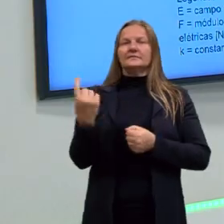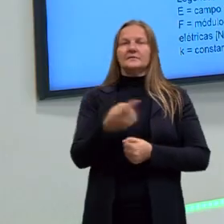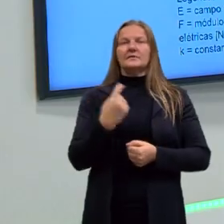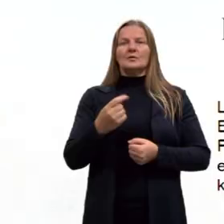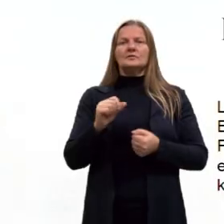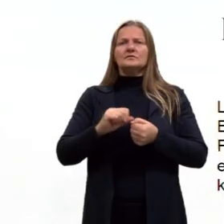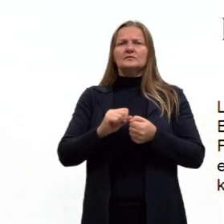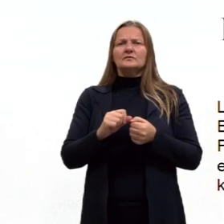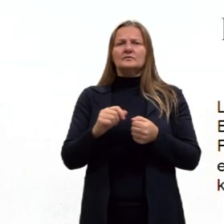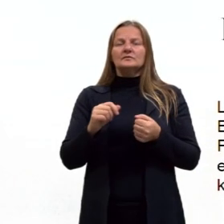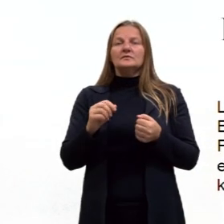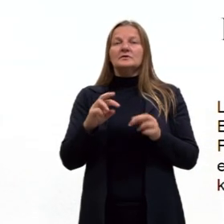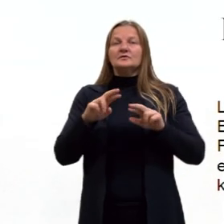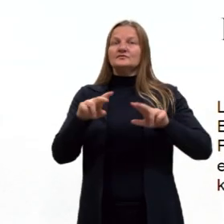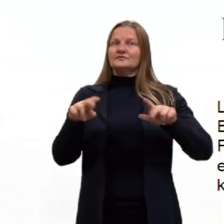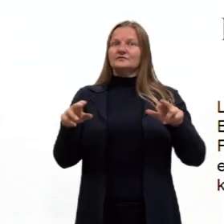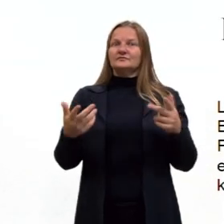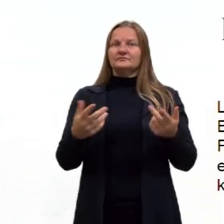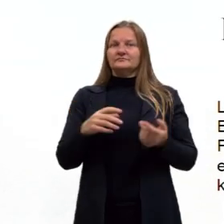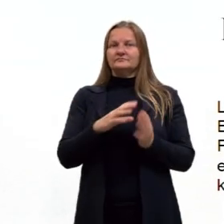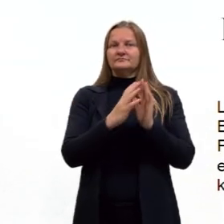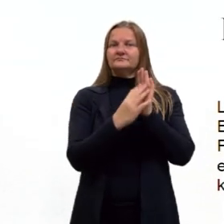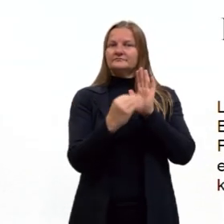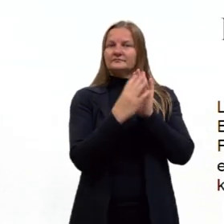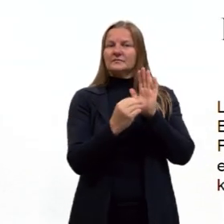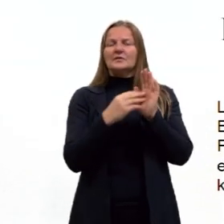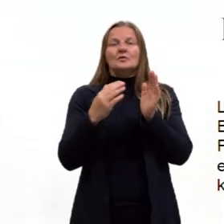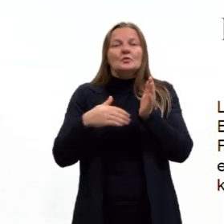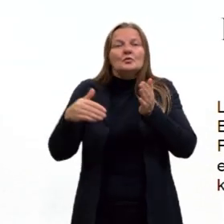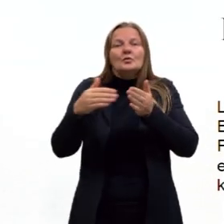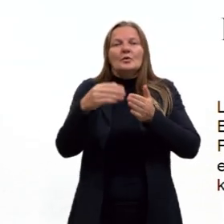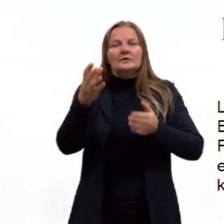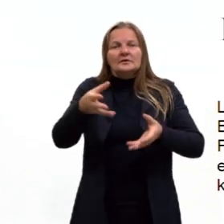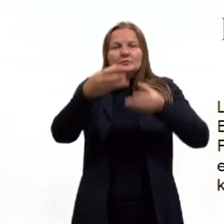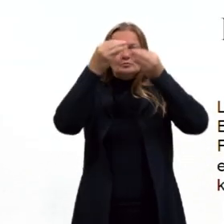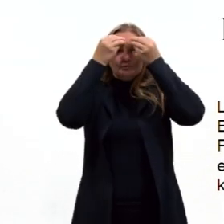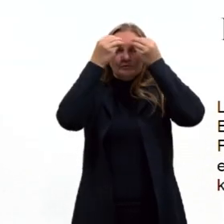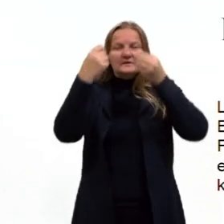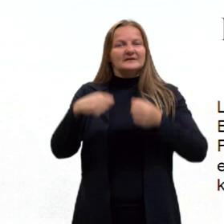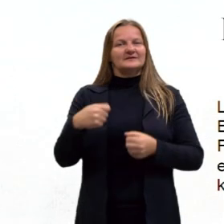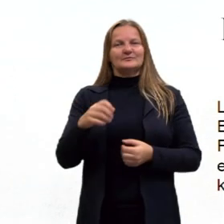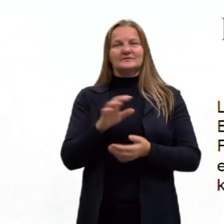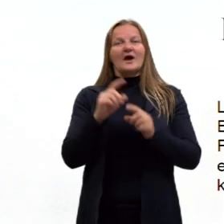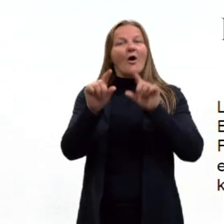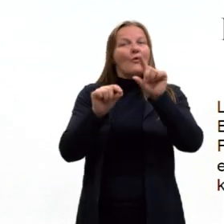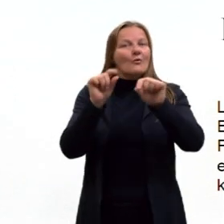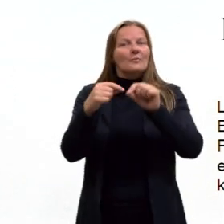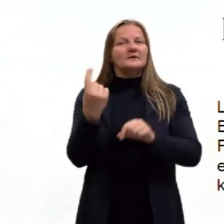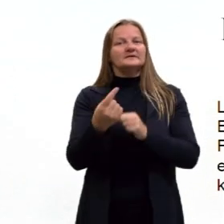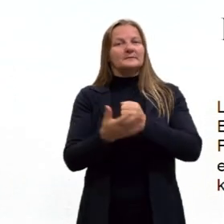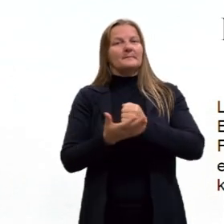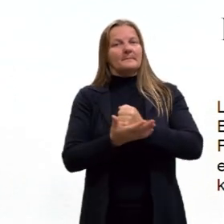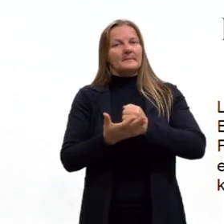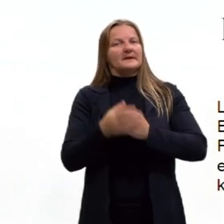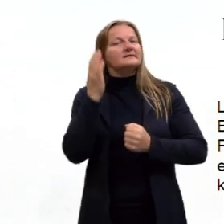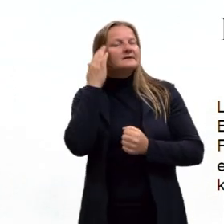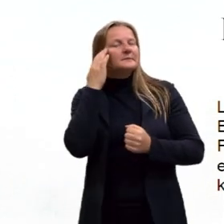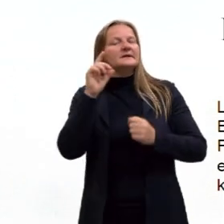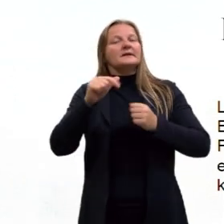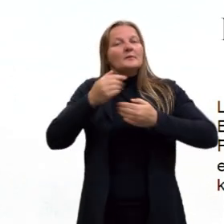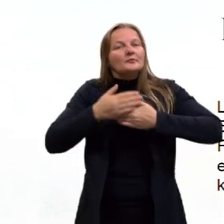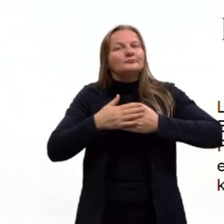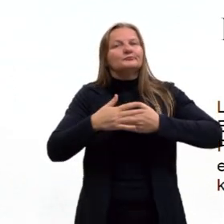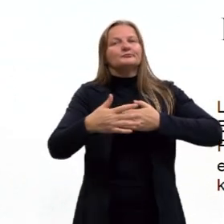chegar de uma fórmula em outra. A gente não precisa saber todas. A gente só precisa saber de algumas, as mais básicas. E, a partir